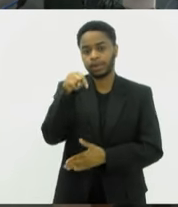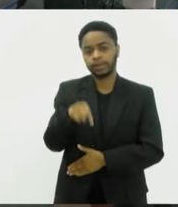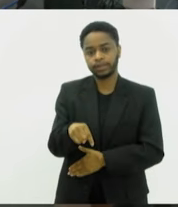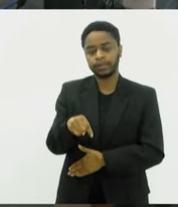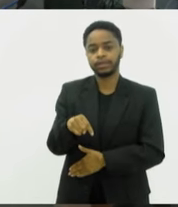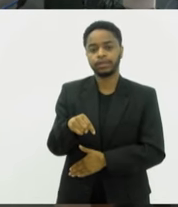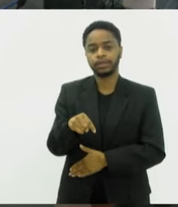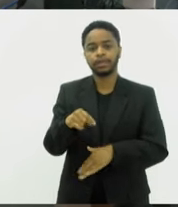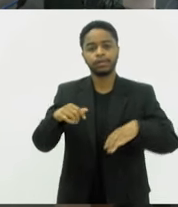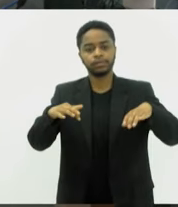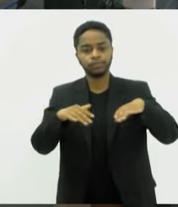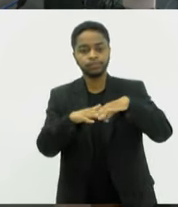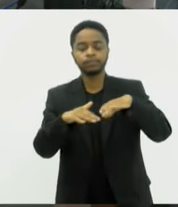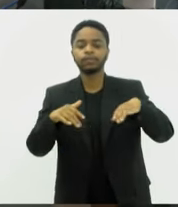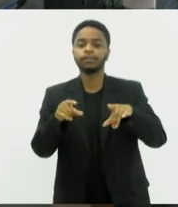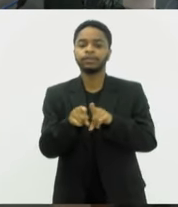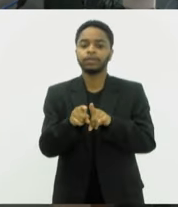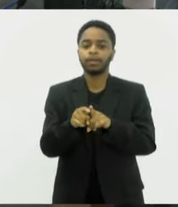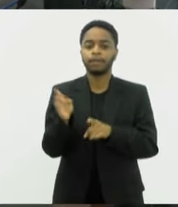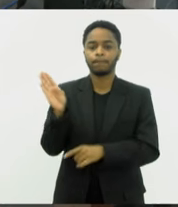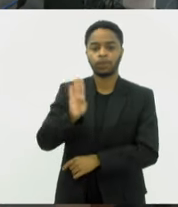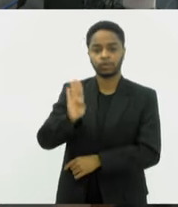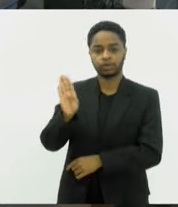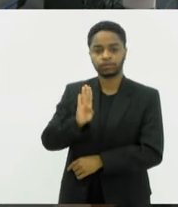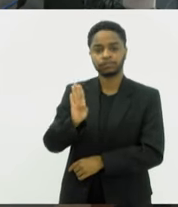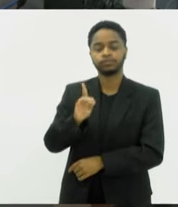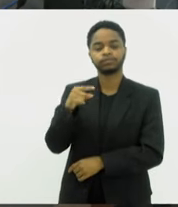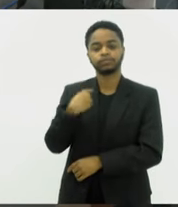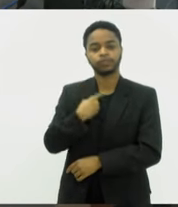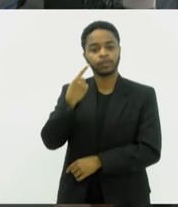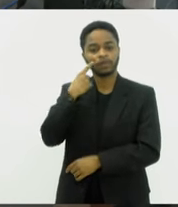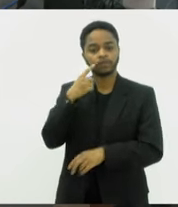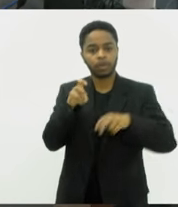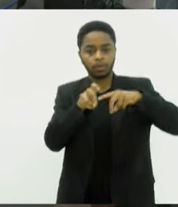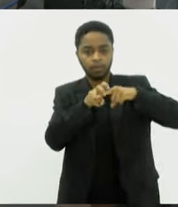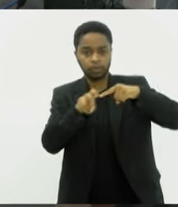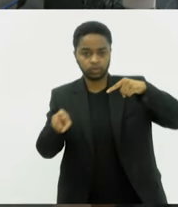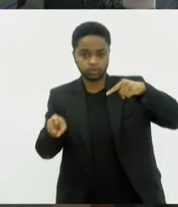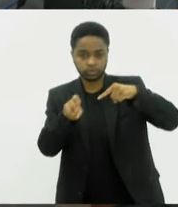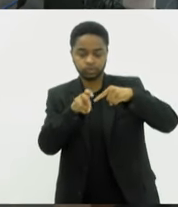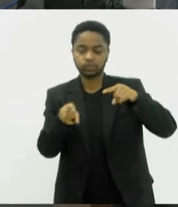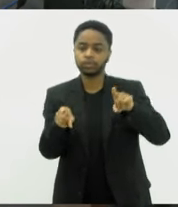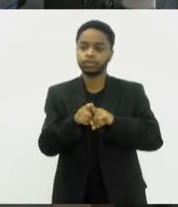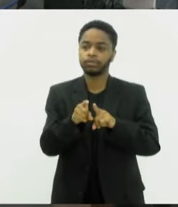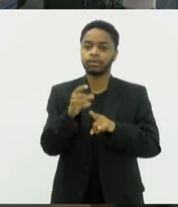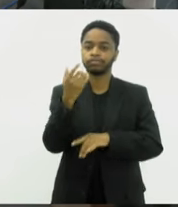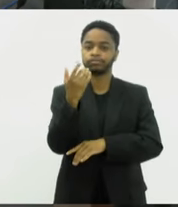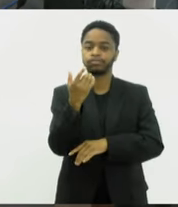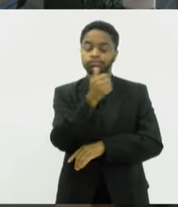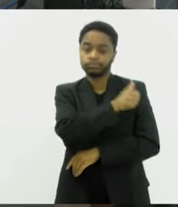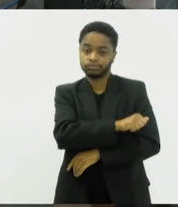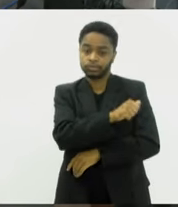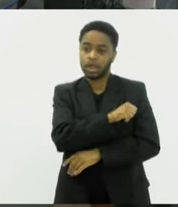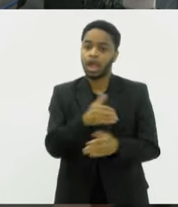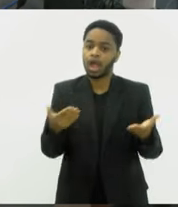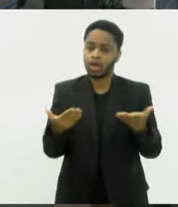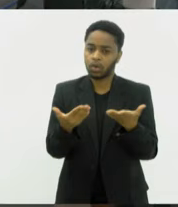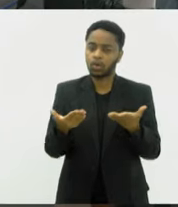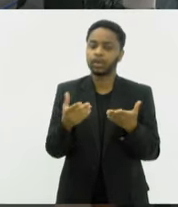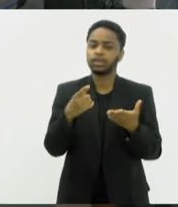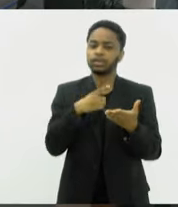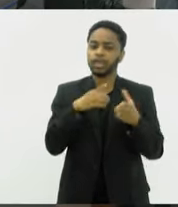da Baía de Guanabara, da Enseada de Botafogo Temos o pão de açúcar ali ao fundo O Rio de Janeiro, nesse momento, está coberto por